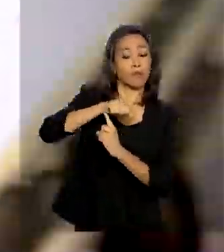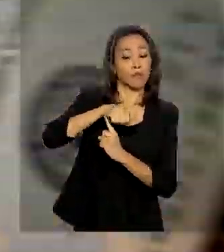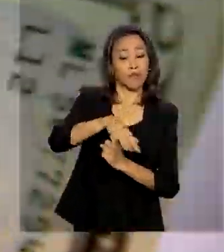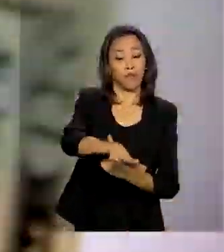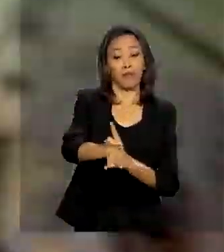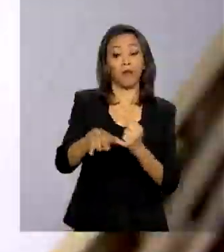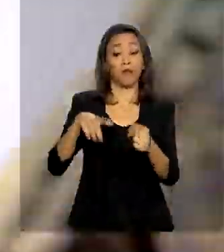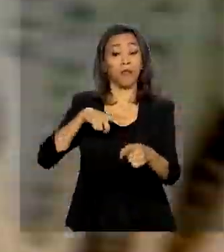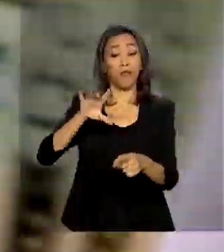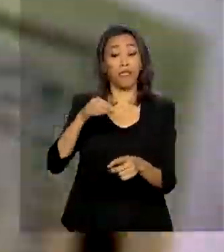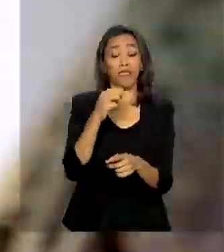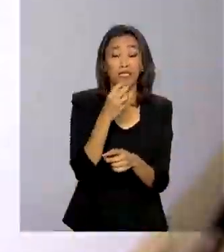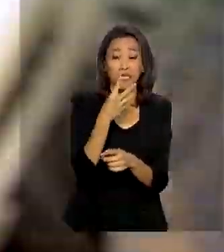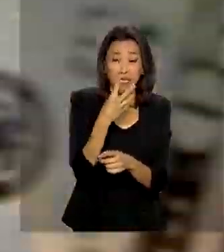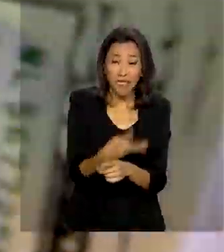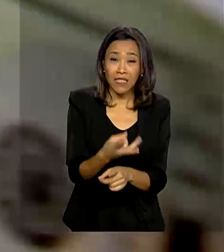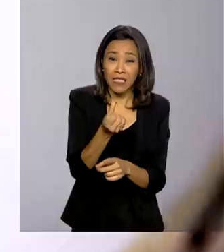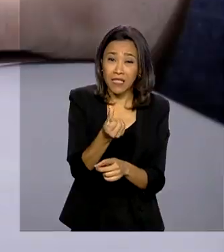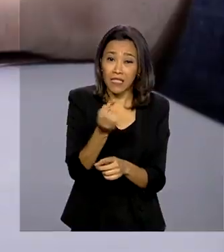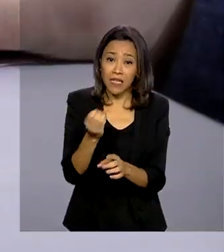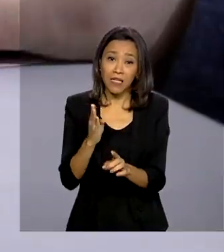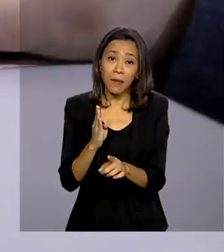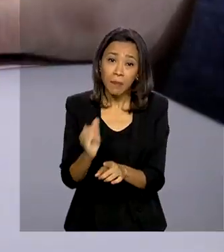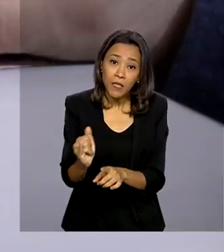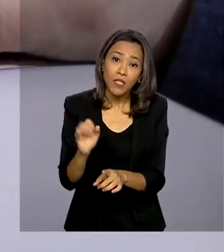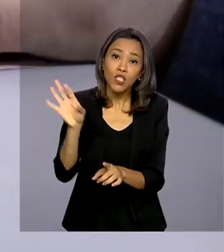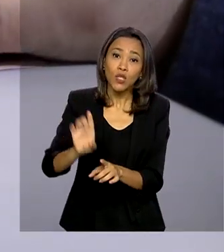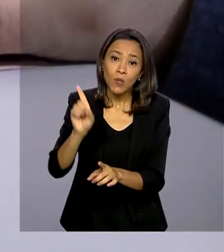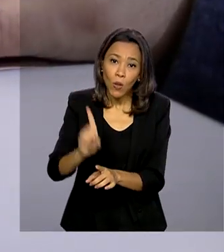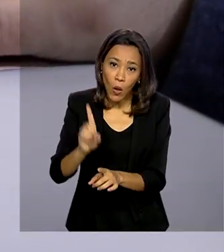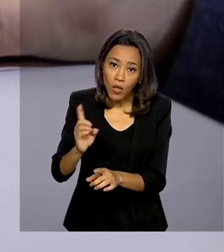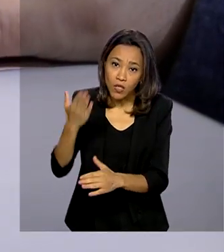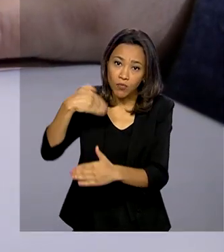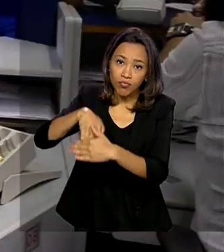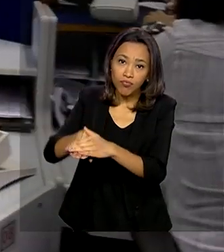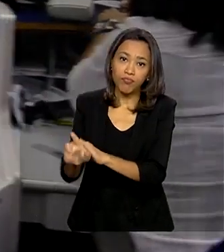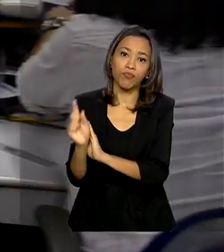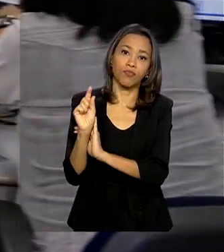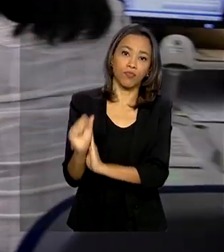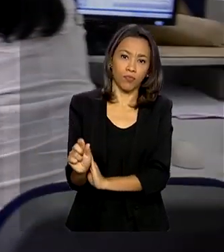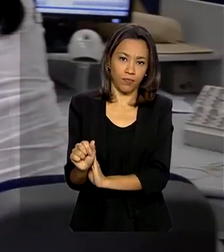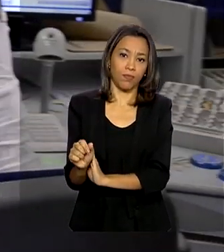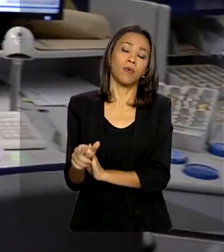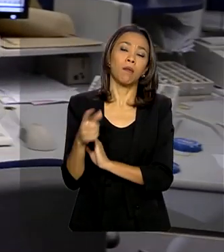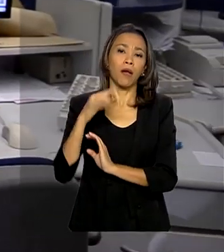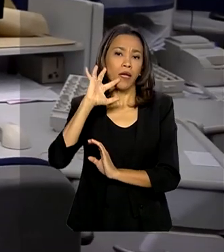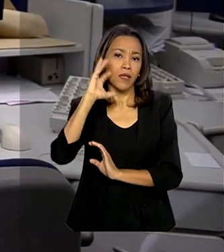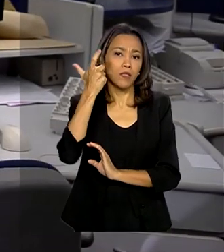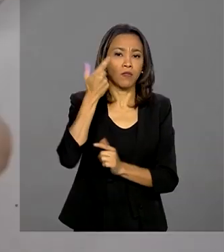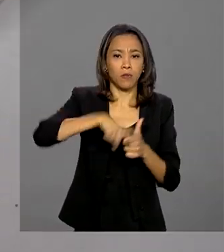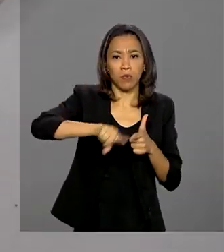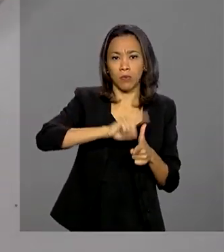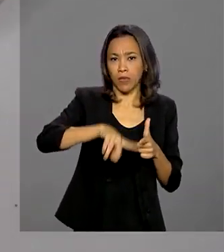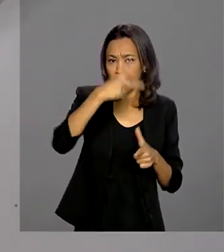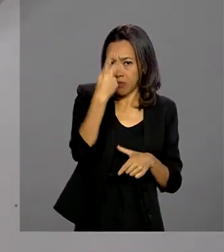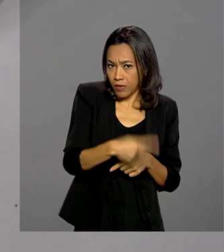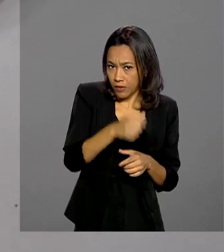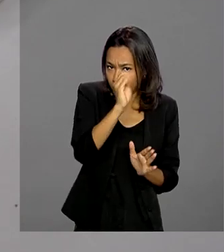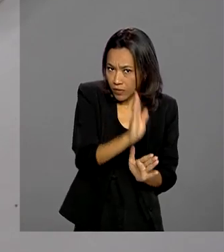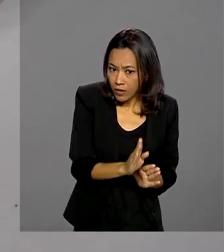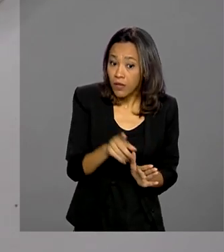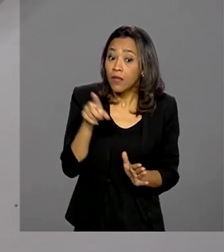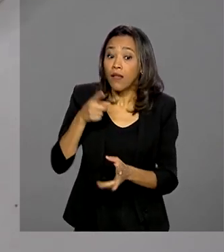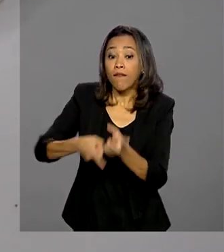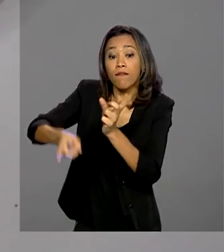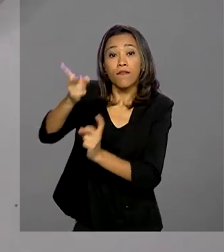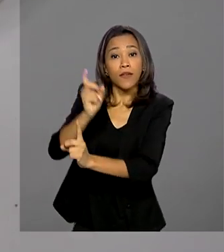bilhões de dólares em reservas internacionais para conter choques externos e está vendendo dólares